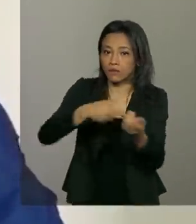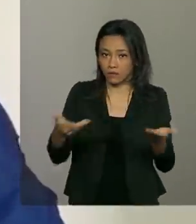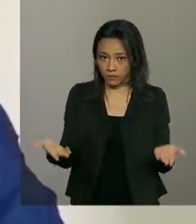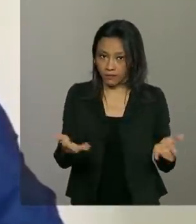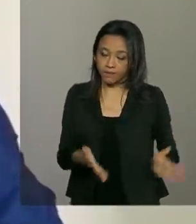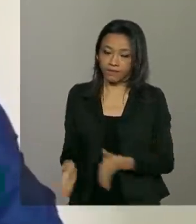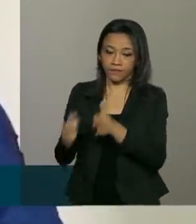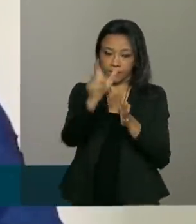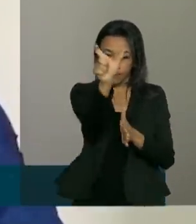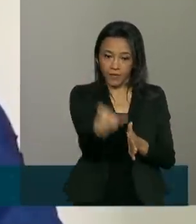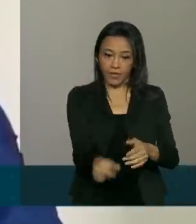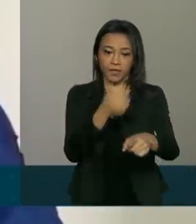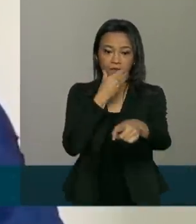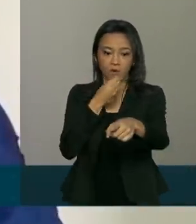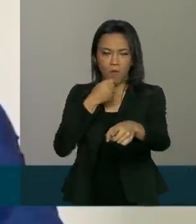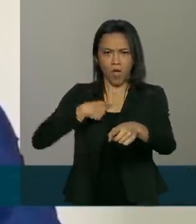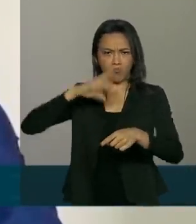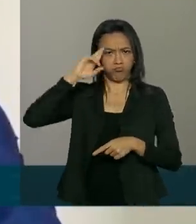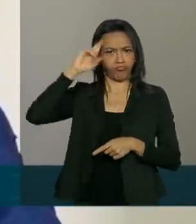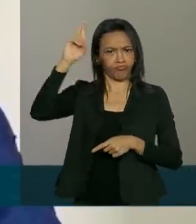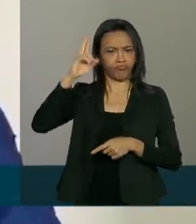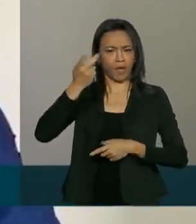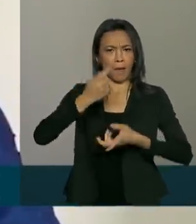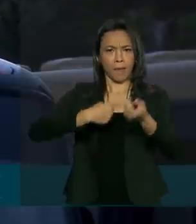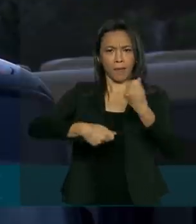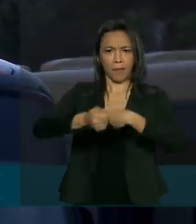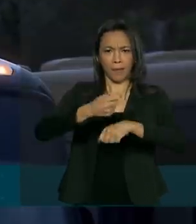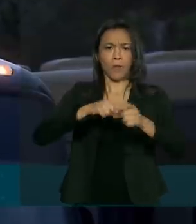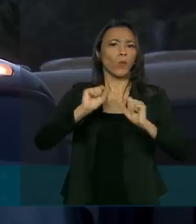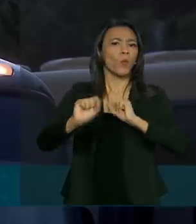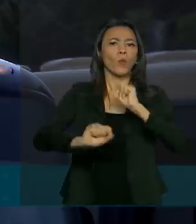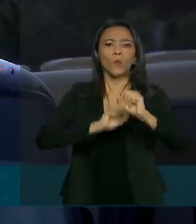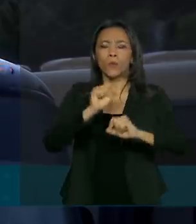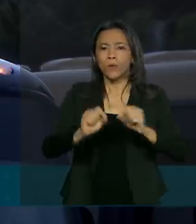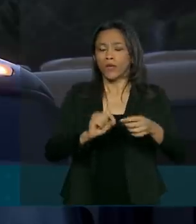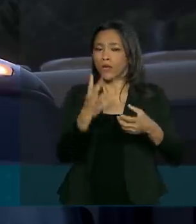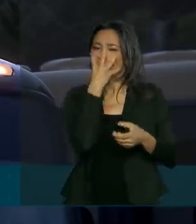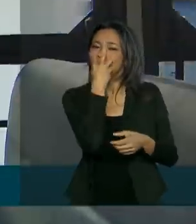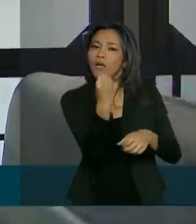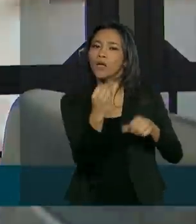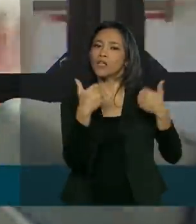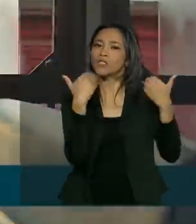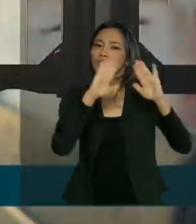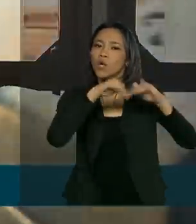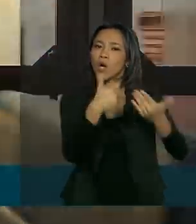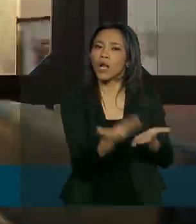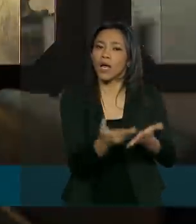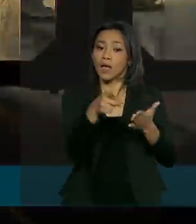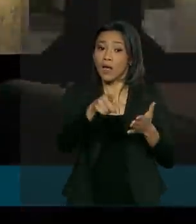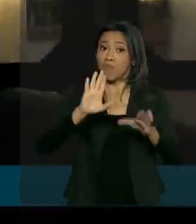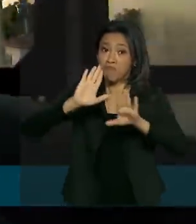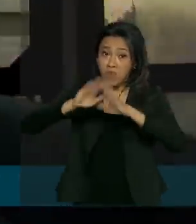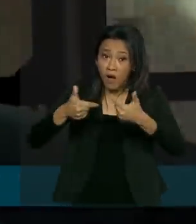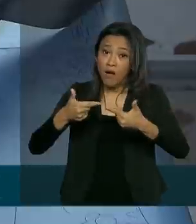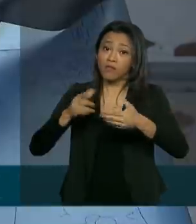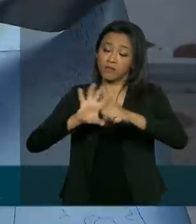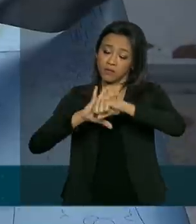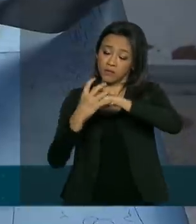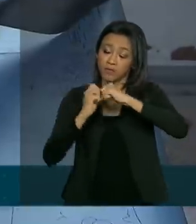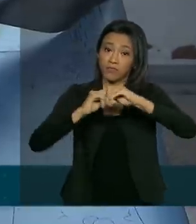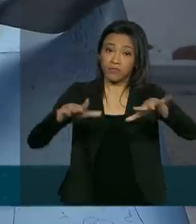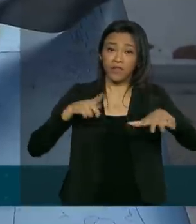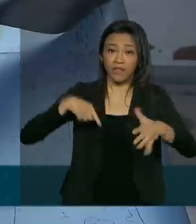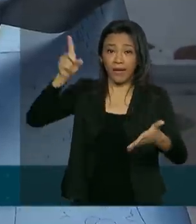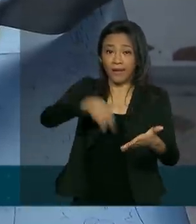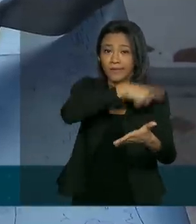Pablo é dono de uma empresa de transporte escolar. Por causa da pandemia, teve vários contratos cancelados e